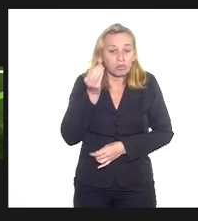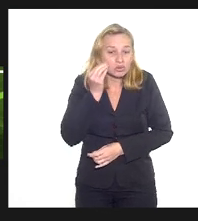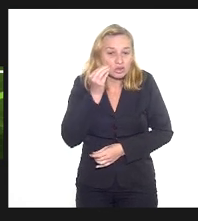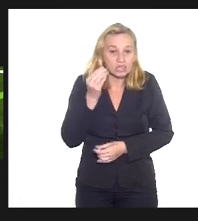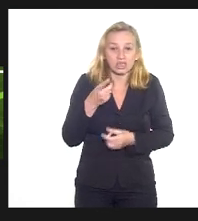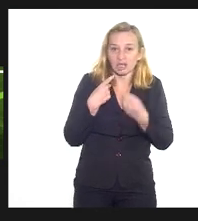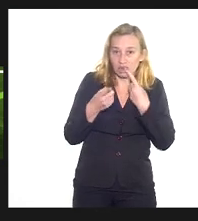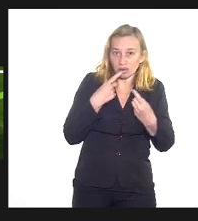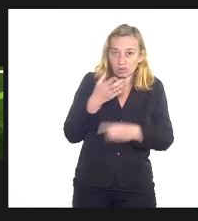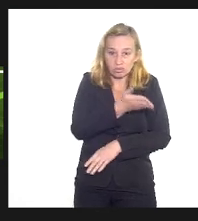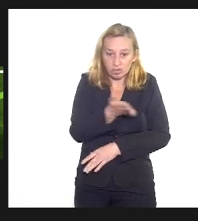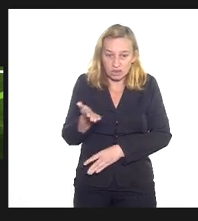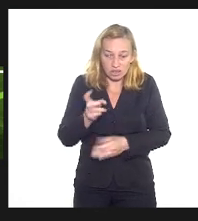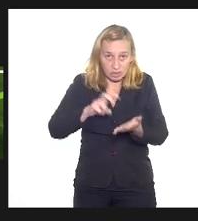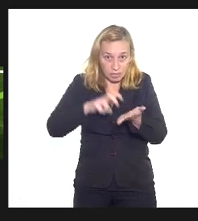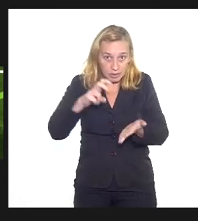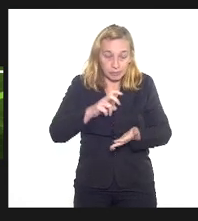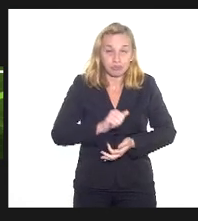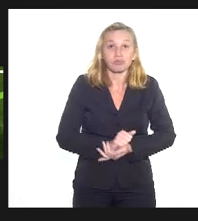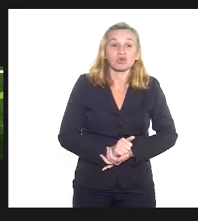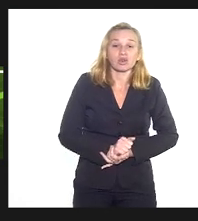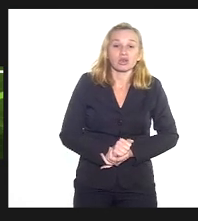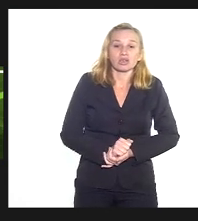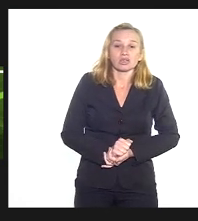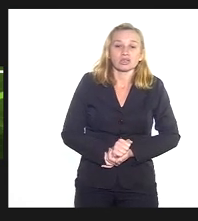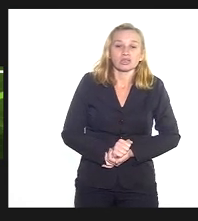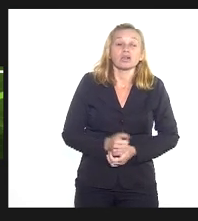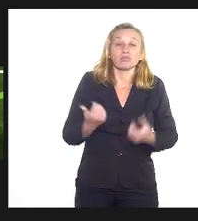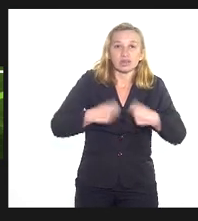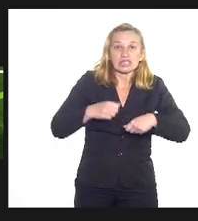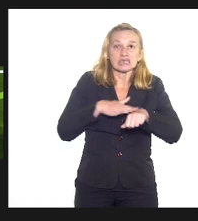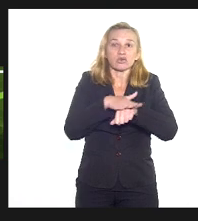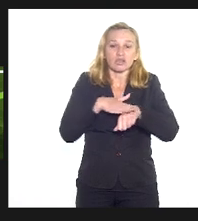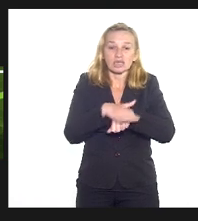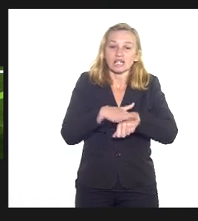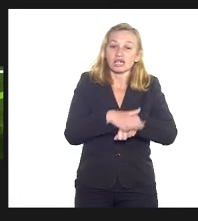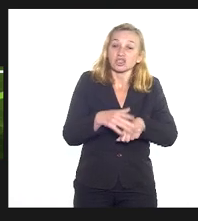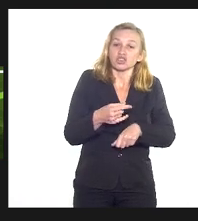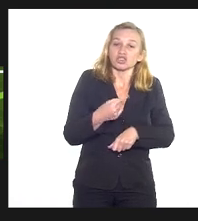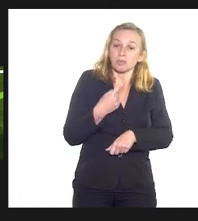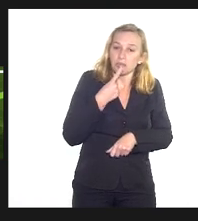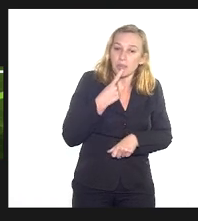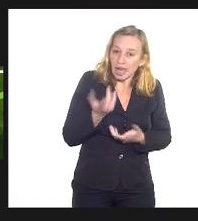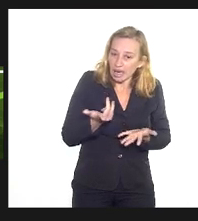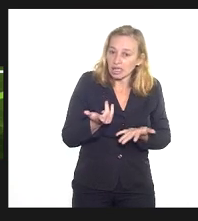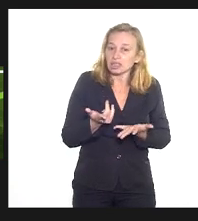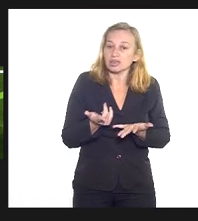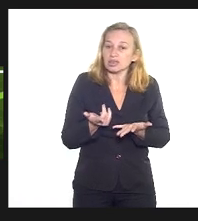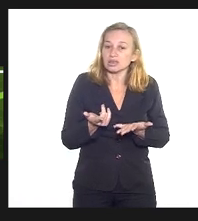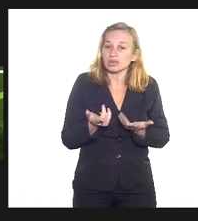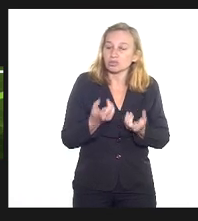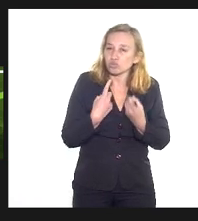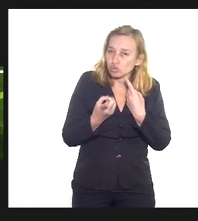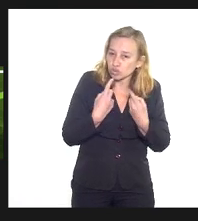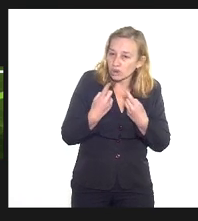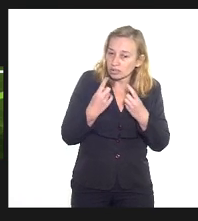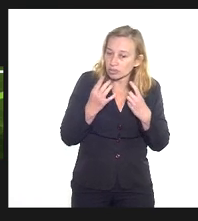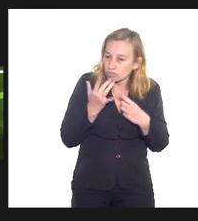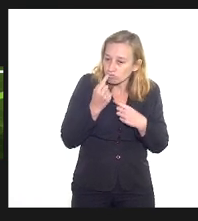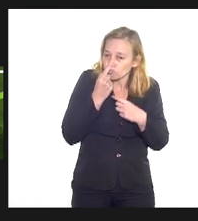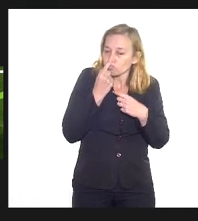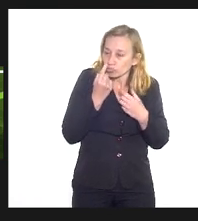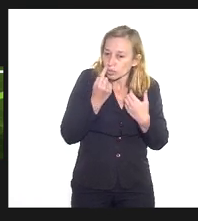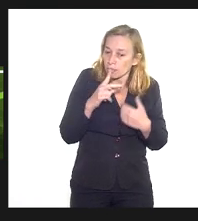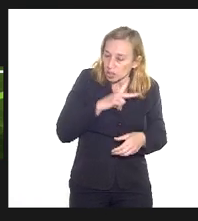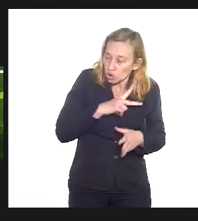dialogando com vocês nessa manhã e a gente precisa conversar de perto é conversar de ter uma conversa íntima uma conversa